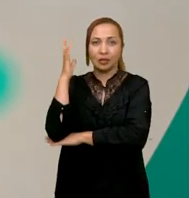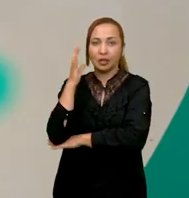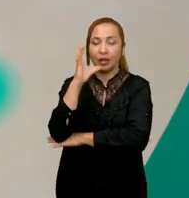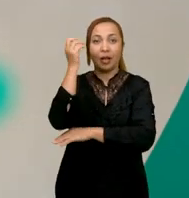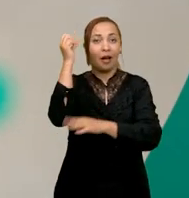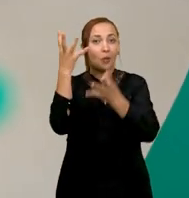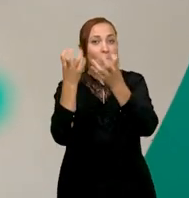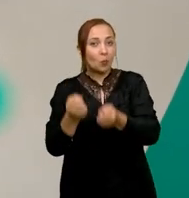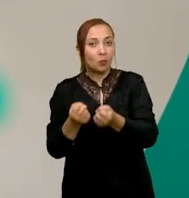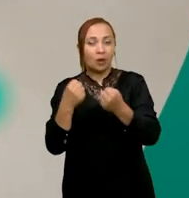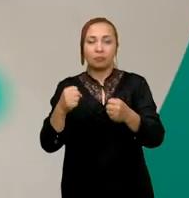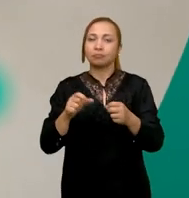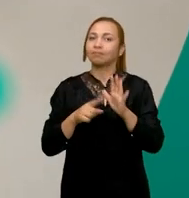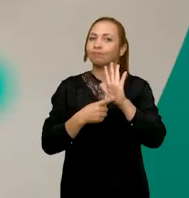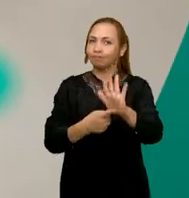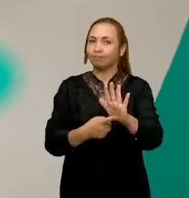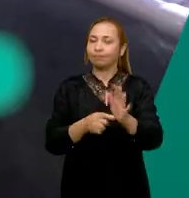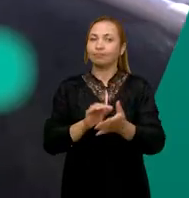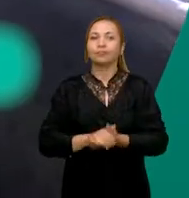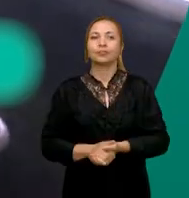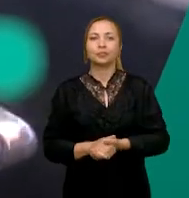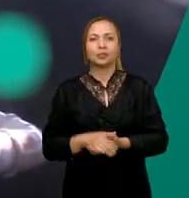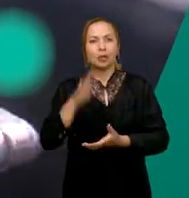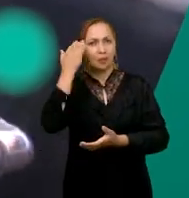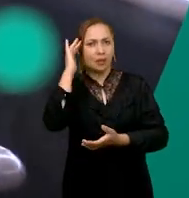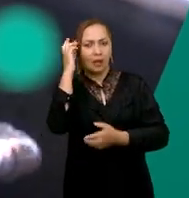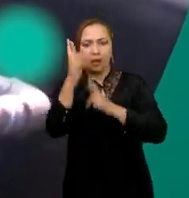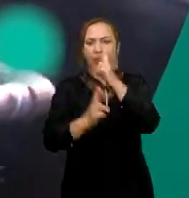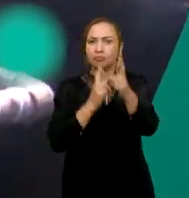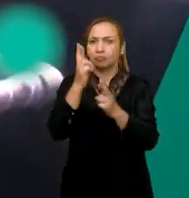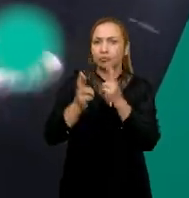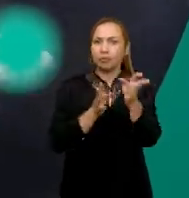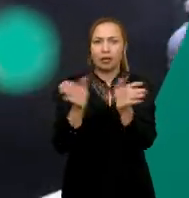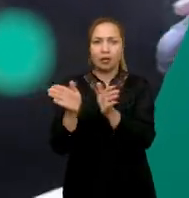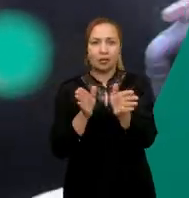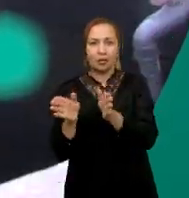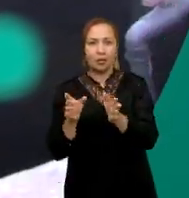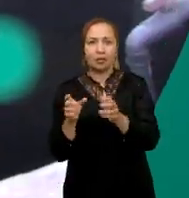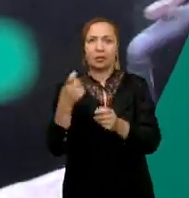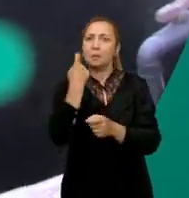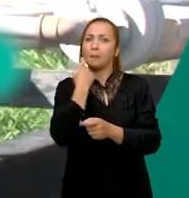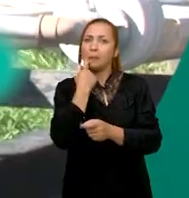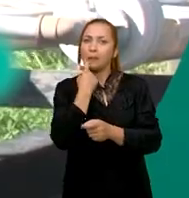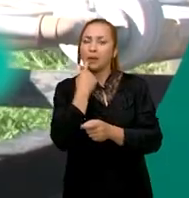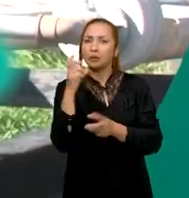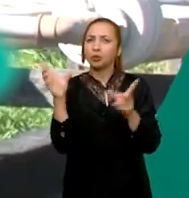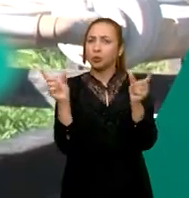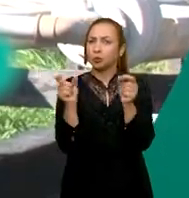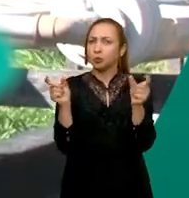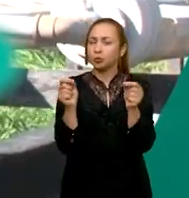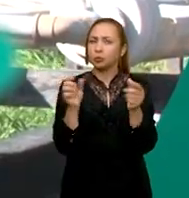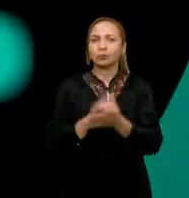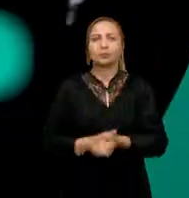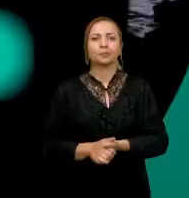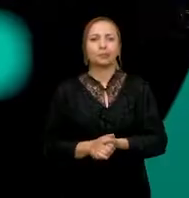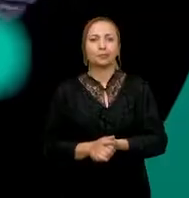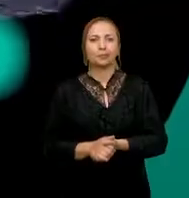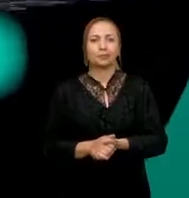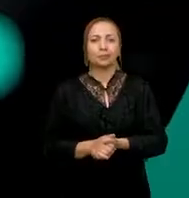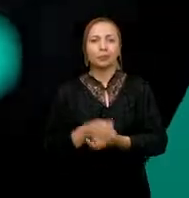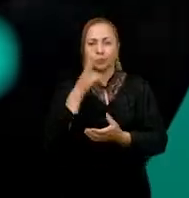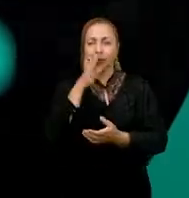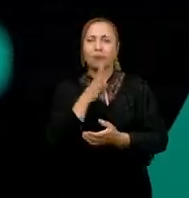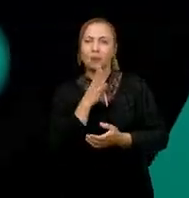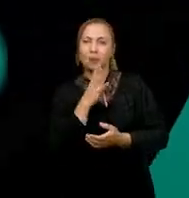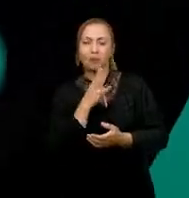caatinga pode ser um indicador de secas. Vamos entender a relação entre crustáceos, peixes e vegetais. Você vai